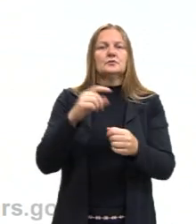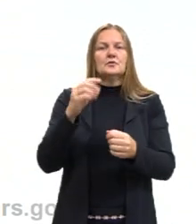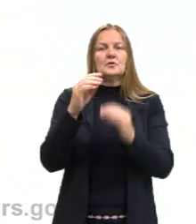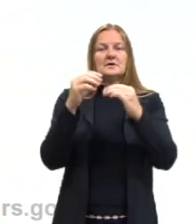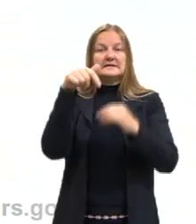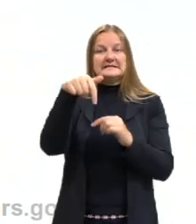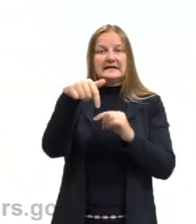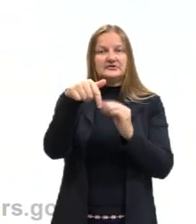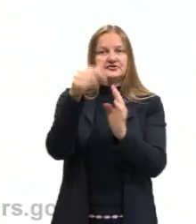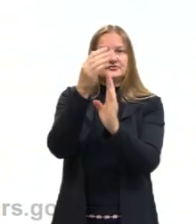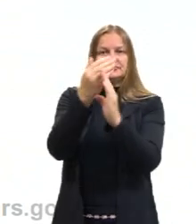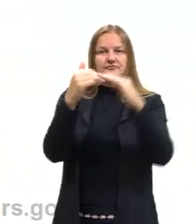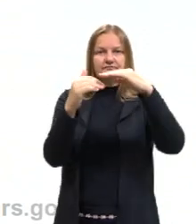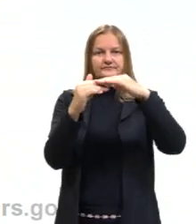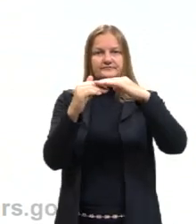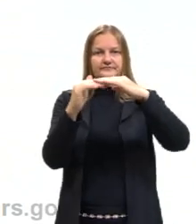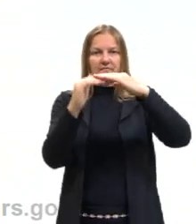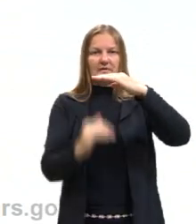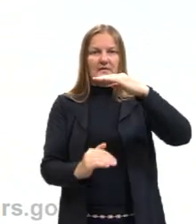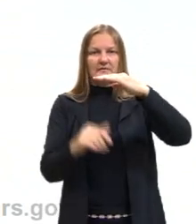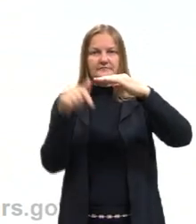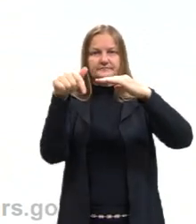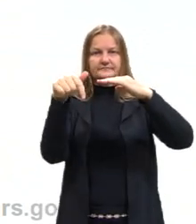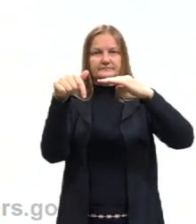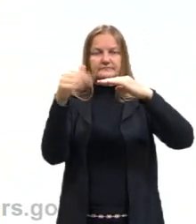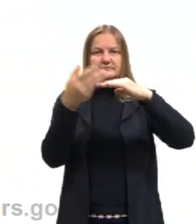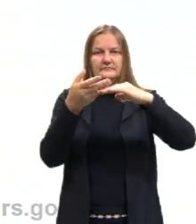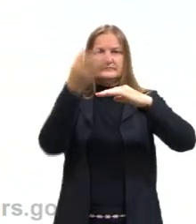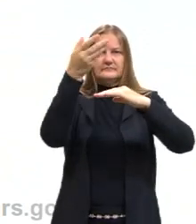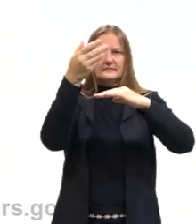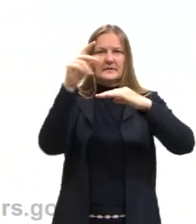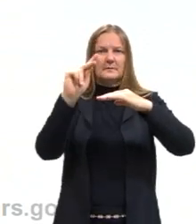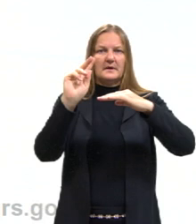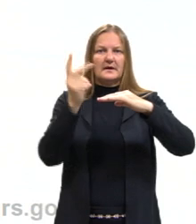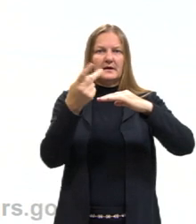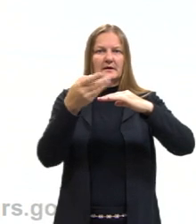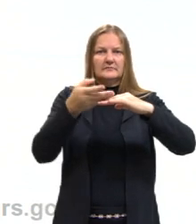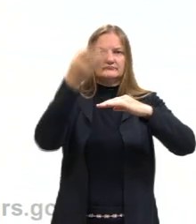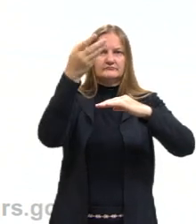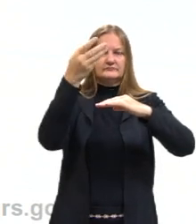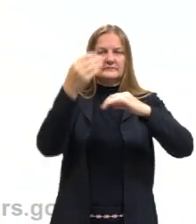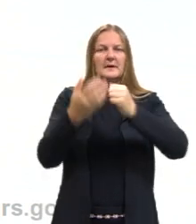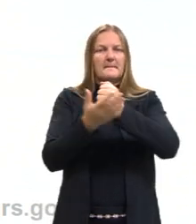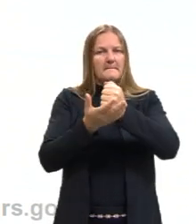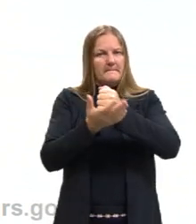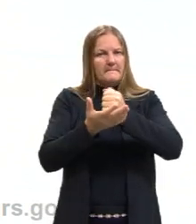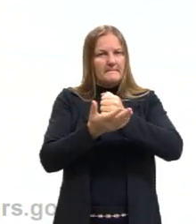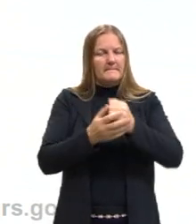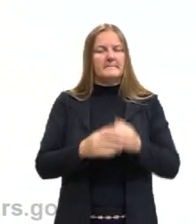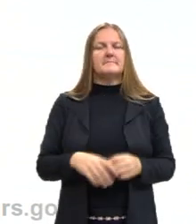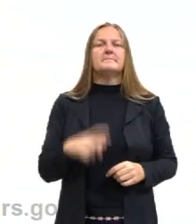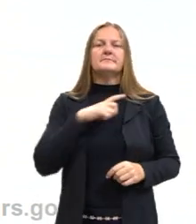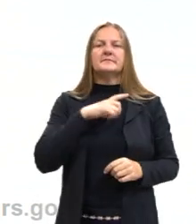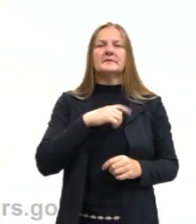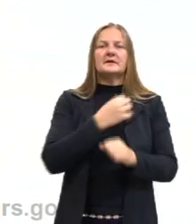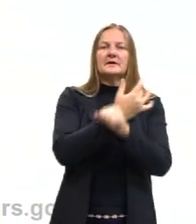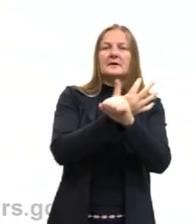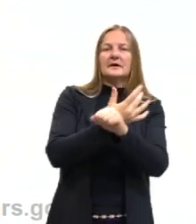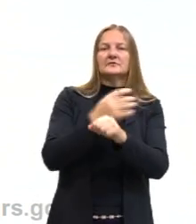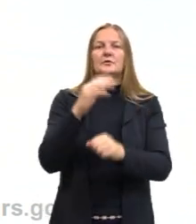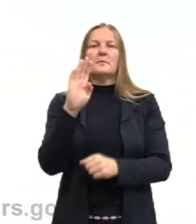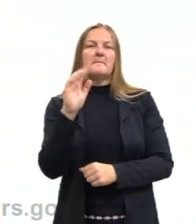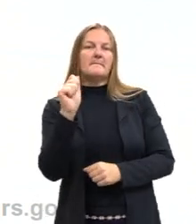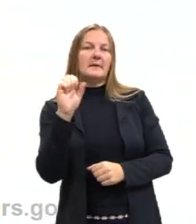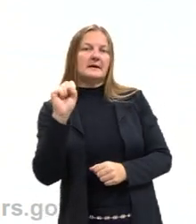7, as bases têm o pH superior a 7, né? E tem essa questão aí do ácido e básico.